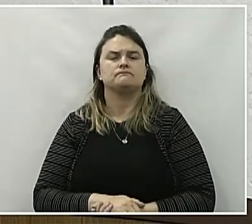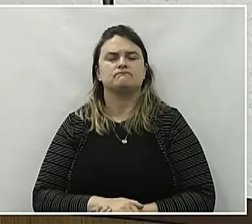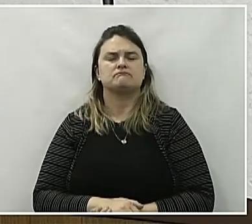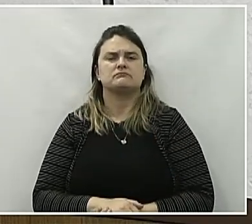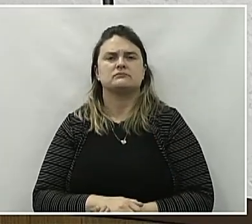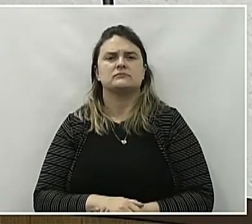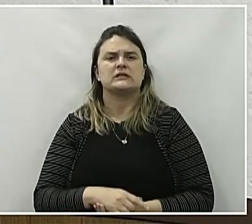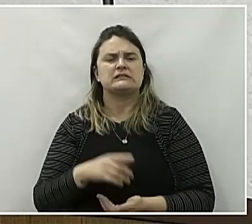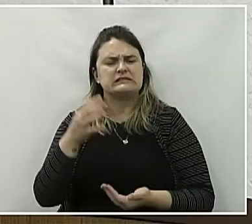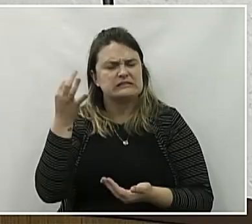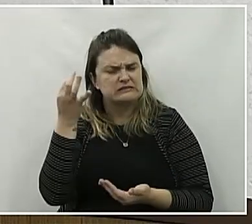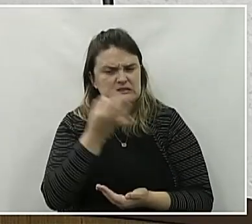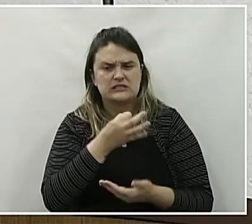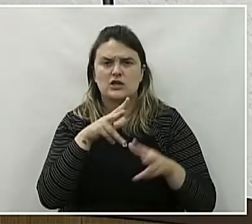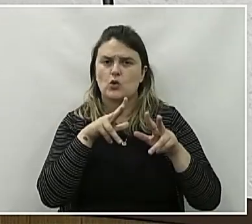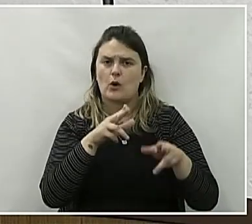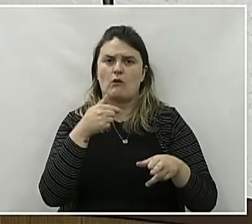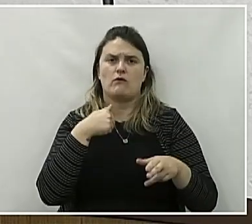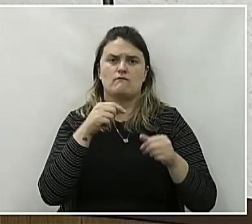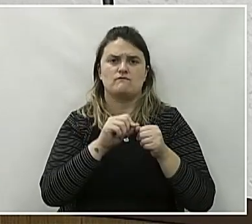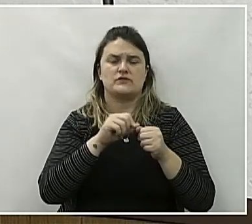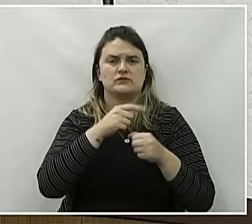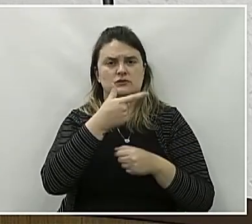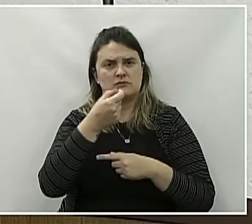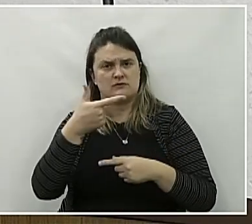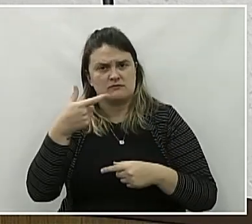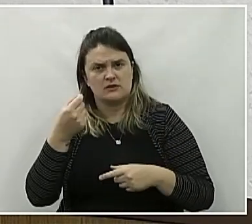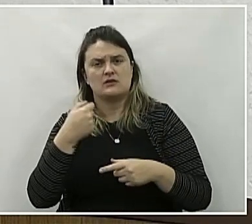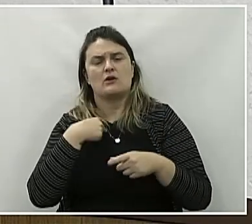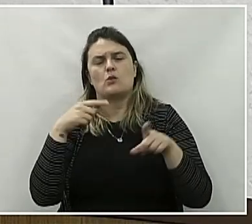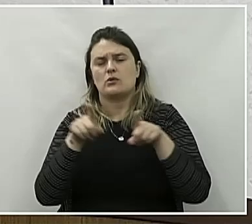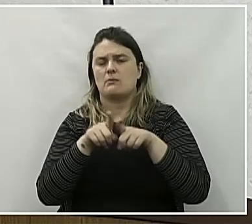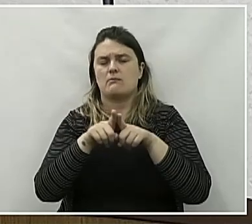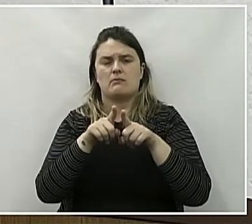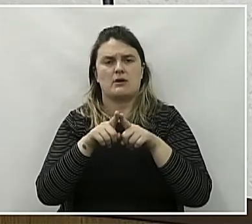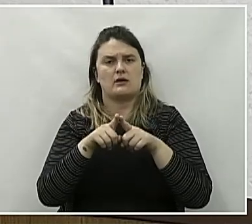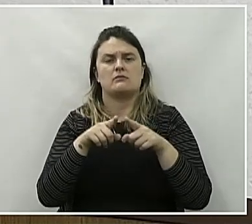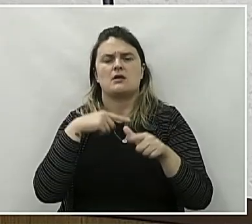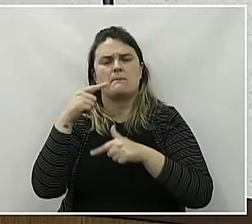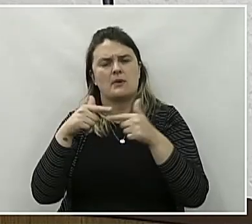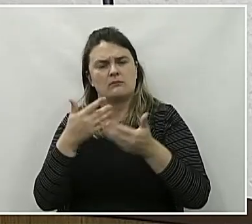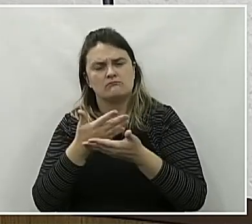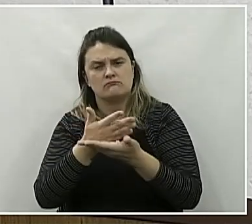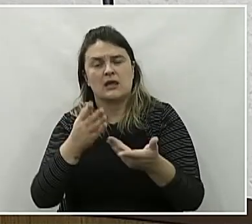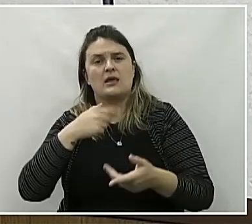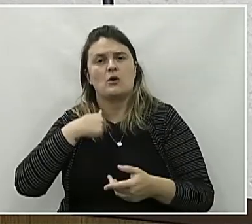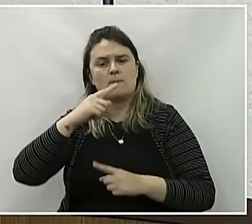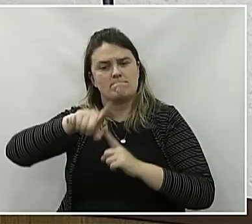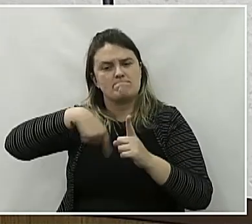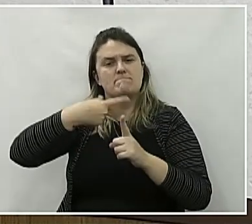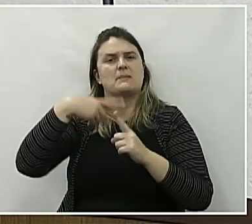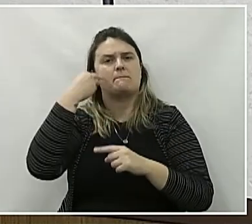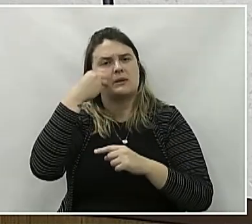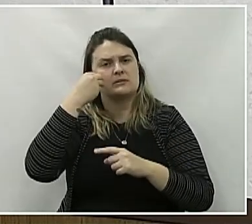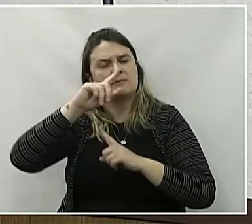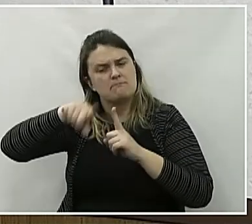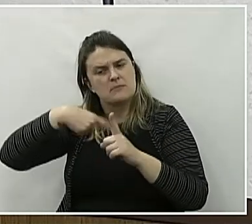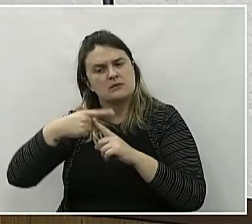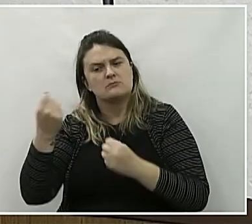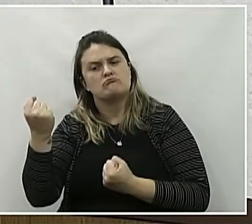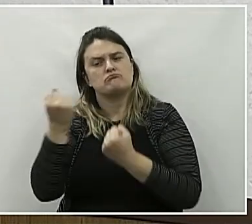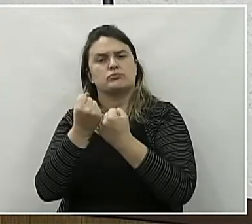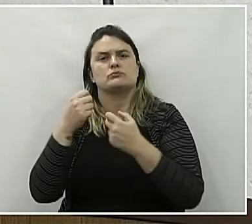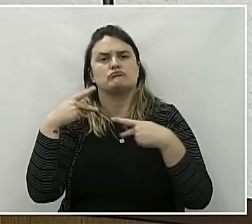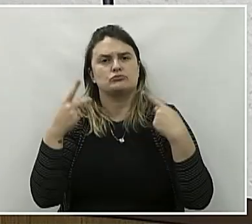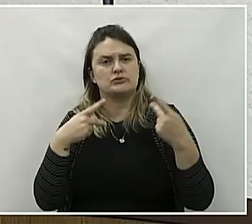certeza que, assim como eu fiz em 2020, eu estarei honrando a todos. agora com mais experiência, né, e força política, tenho certeza